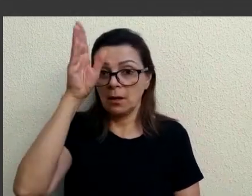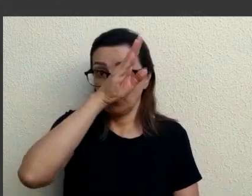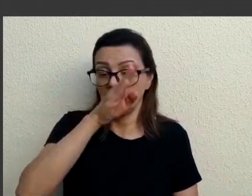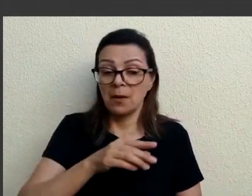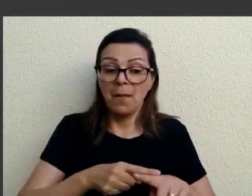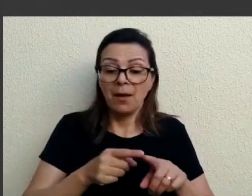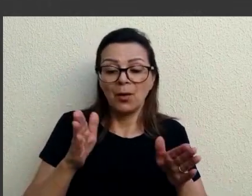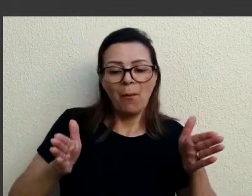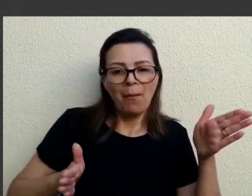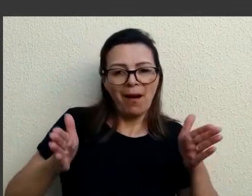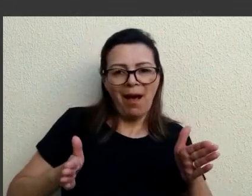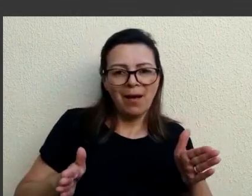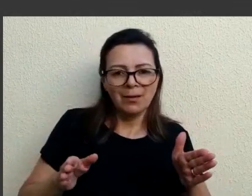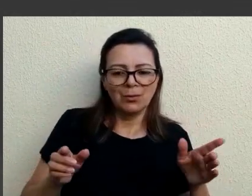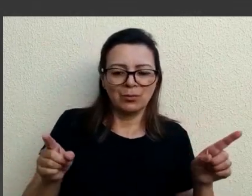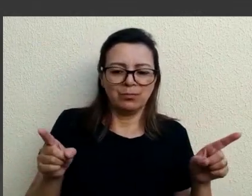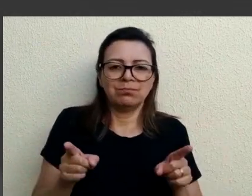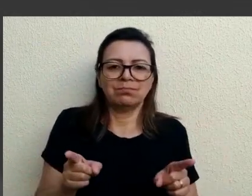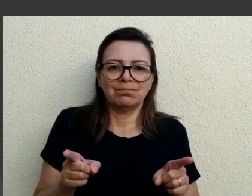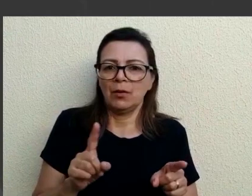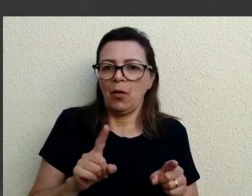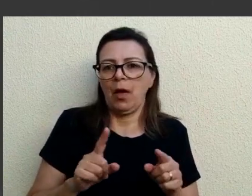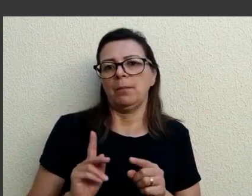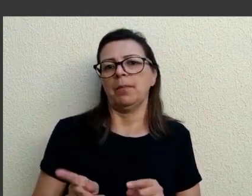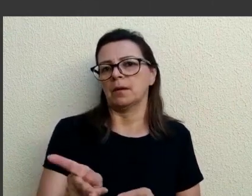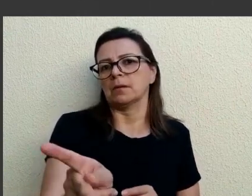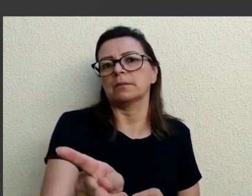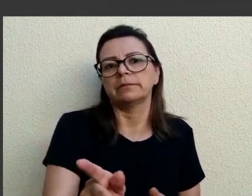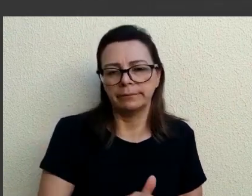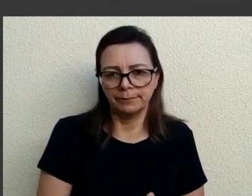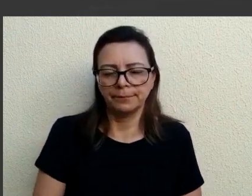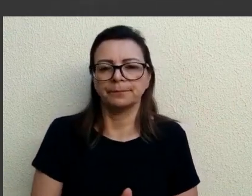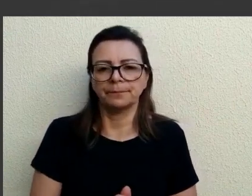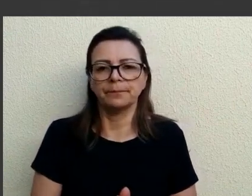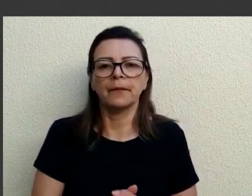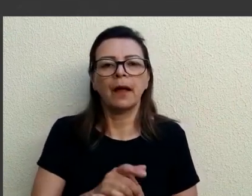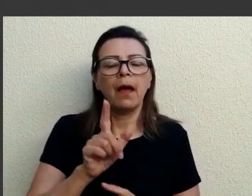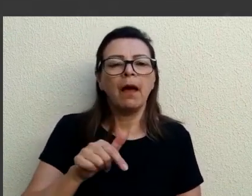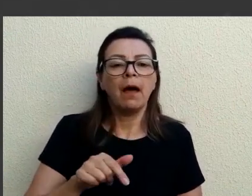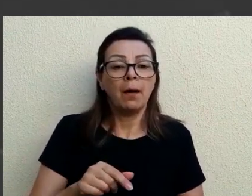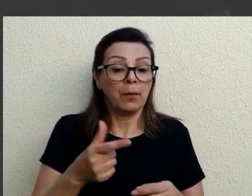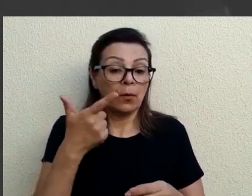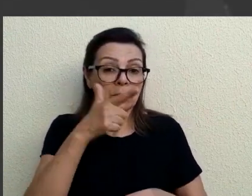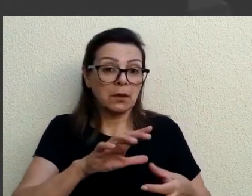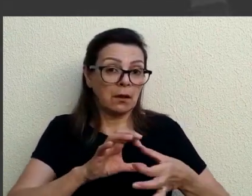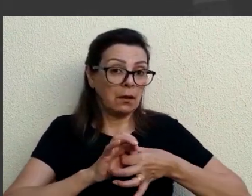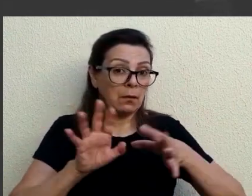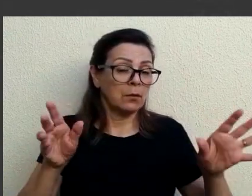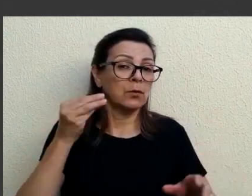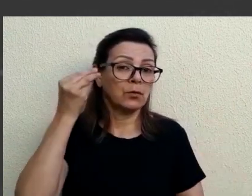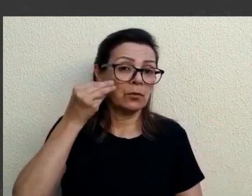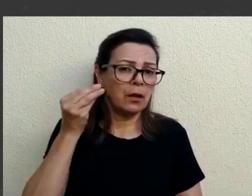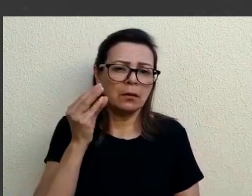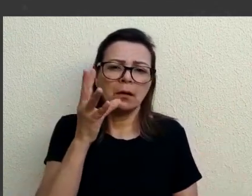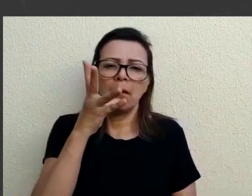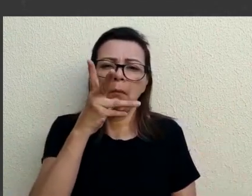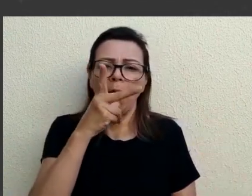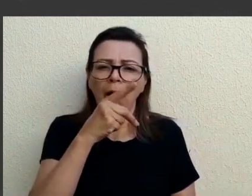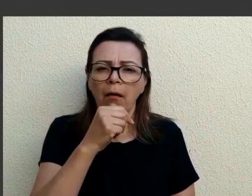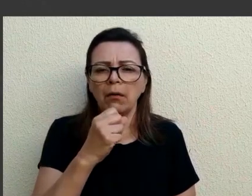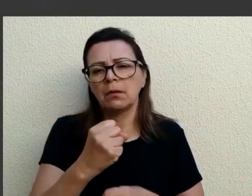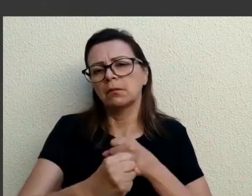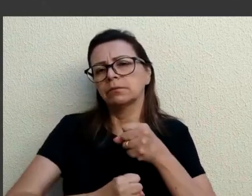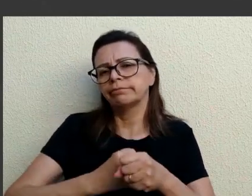provisória. Então, isso não é permanente porque normalmente para a gente conseguir a liberação de um teste é muito